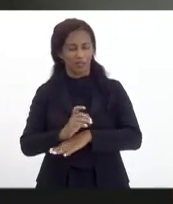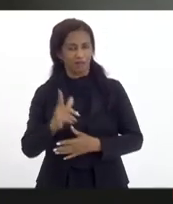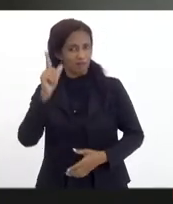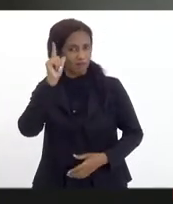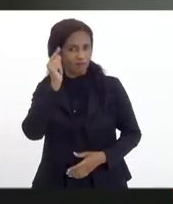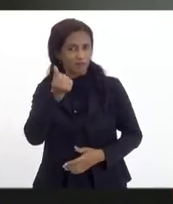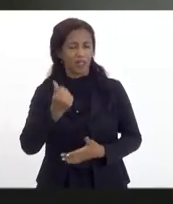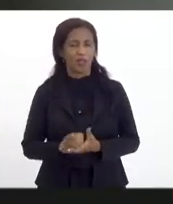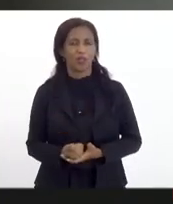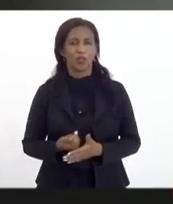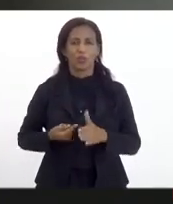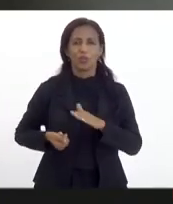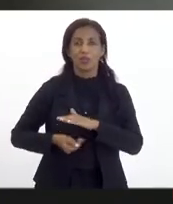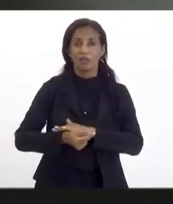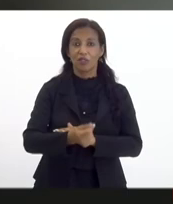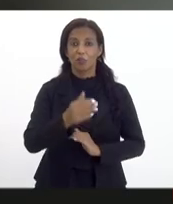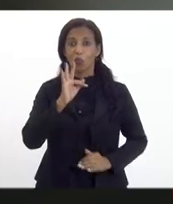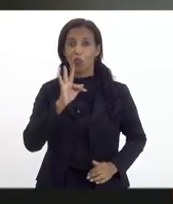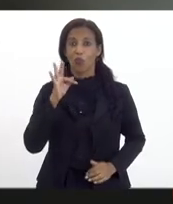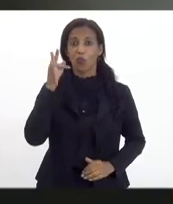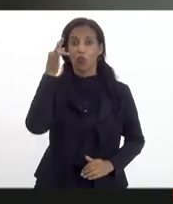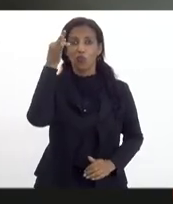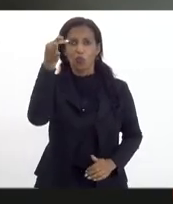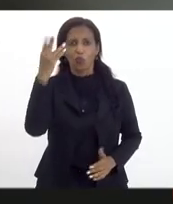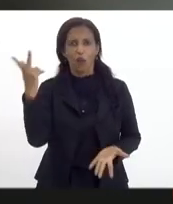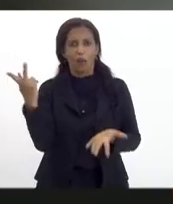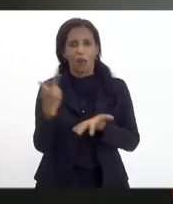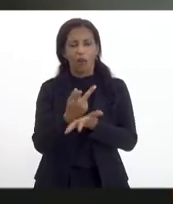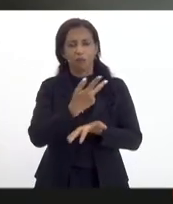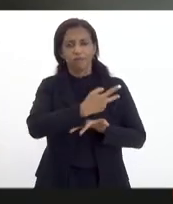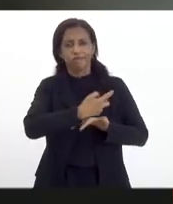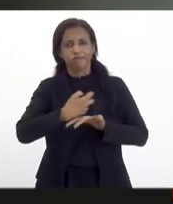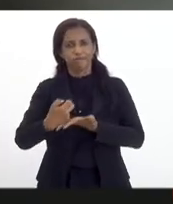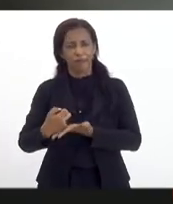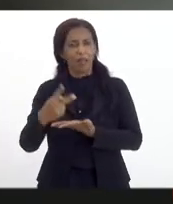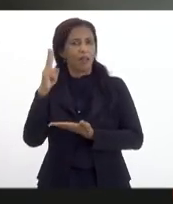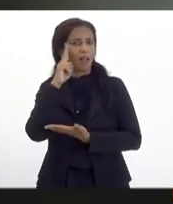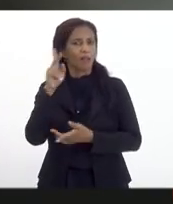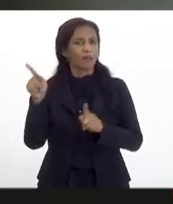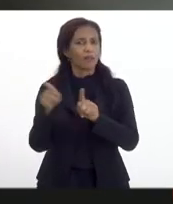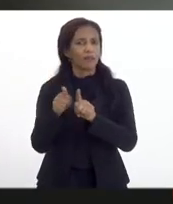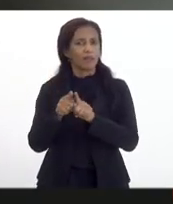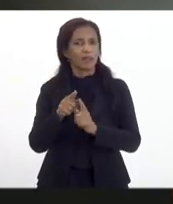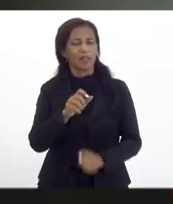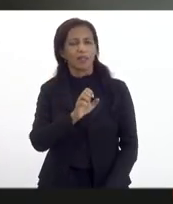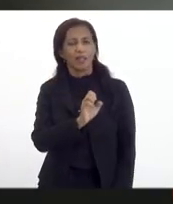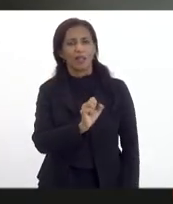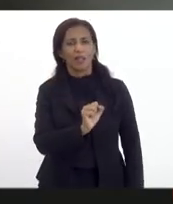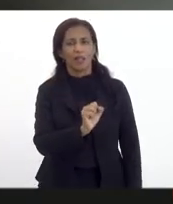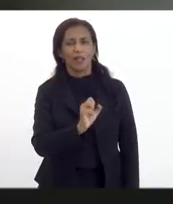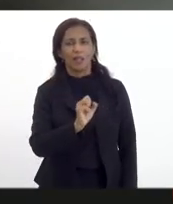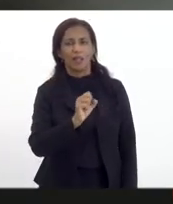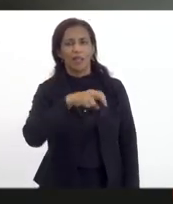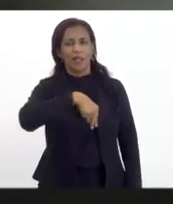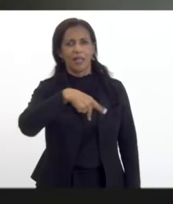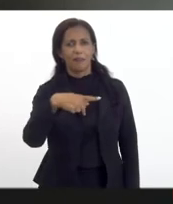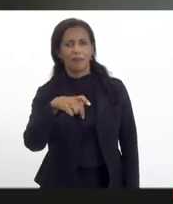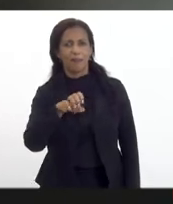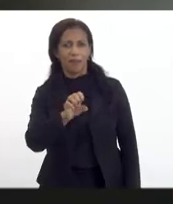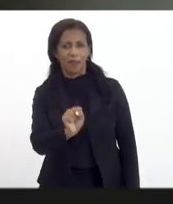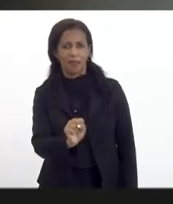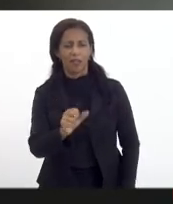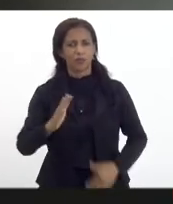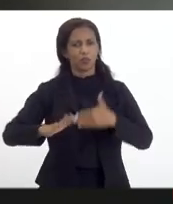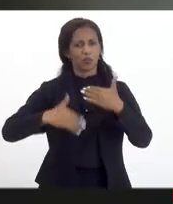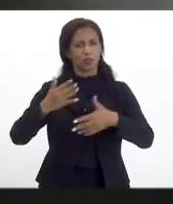dos investimentos que virão do Fundo Soberano. Enfatizo a importância das MPEs para o desenvolvimento econômico, social